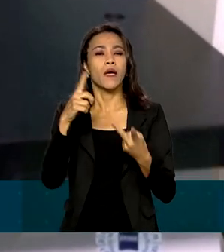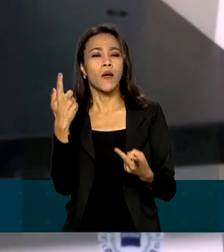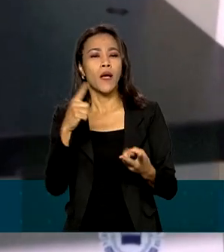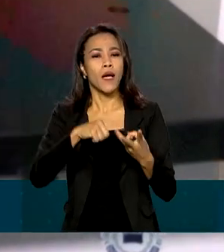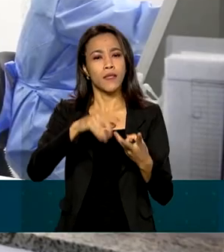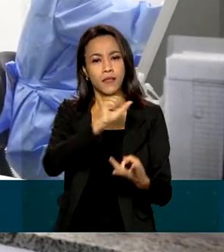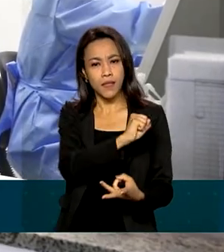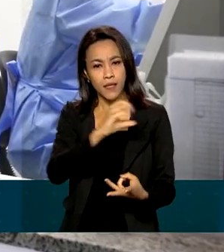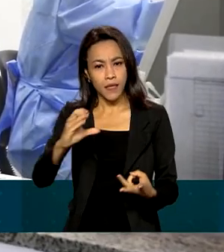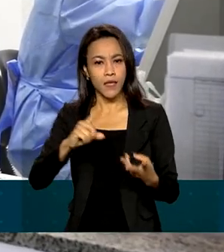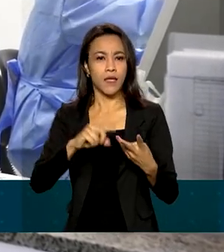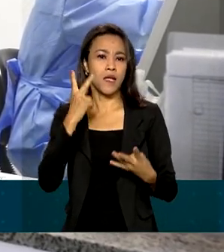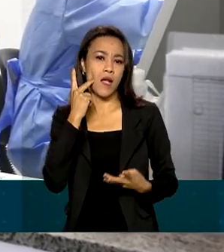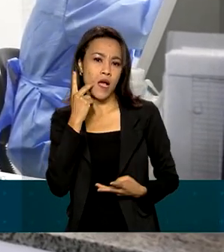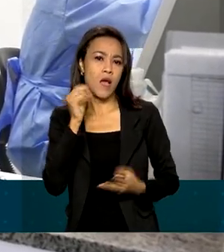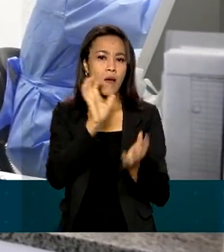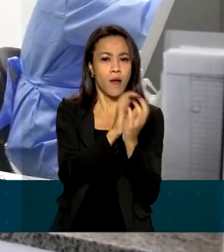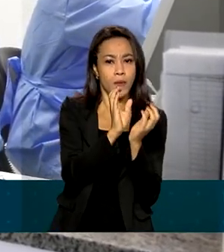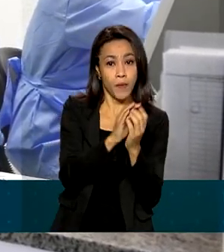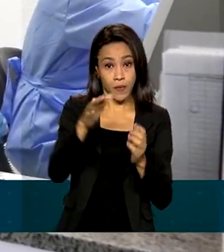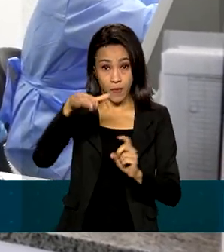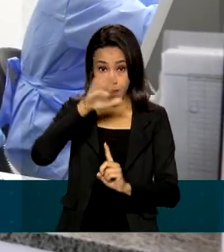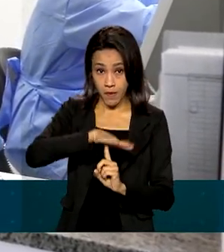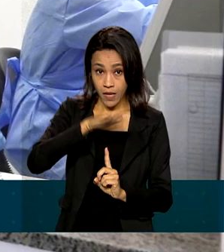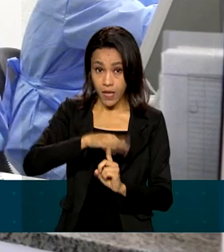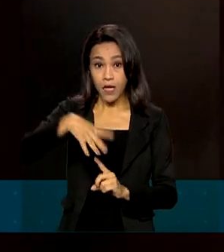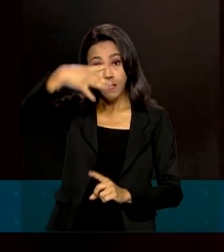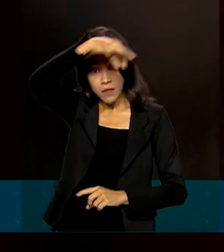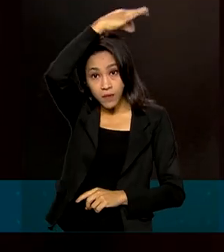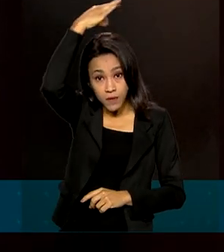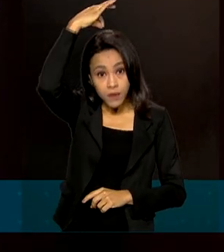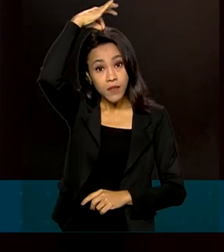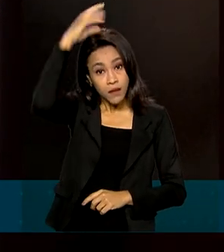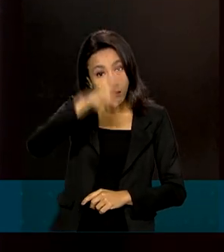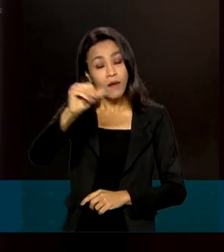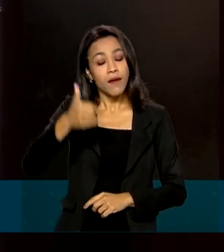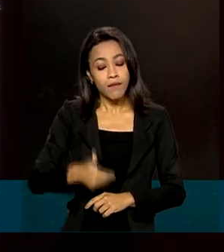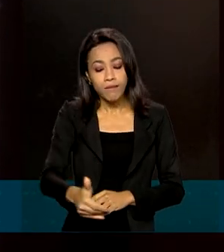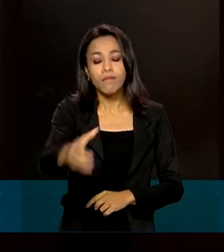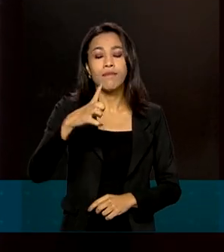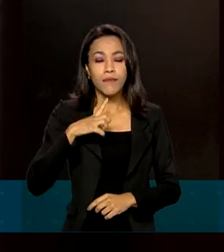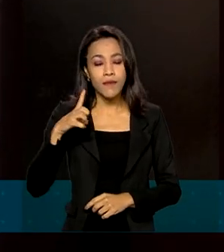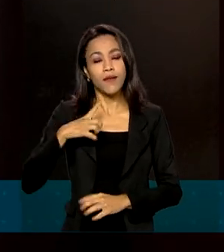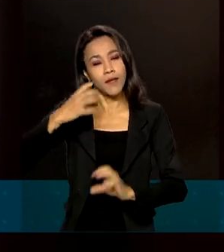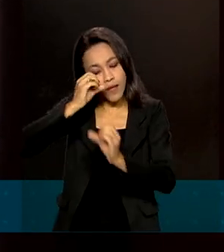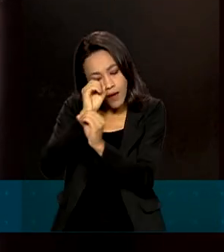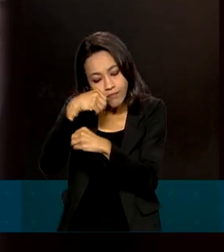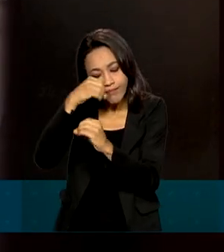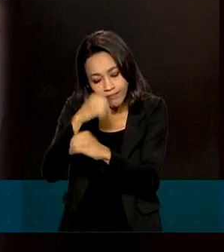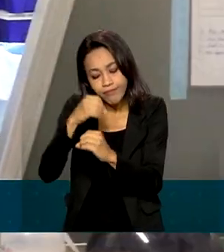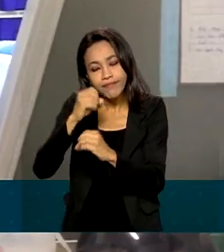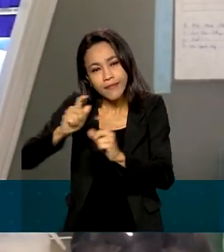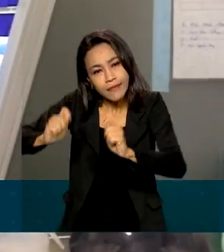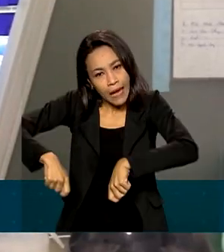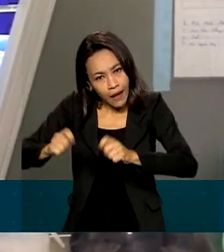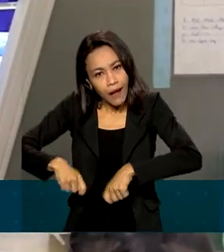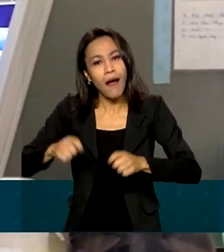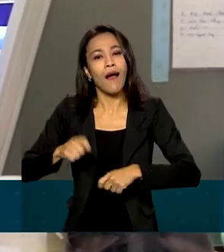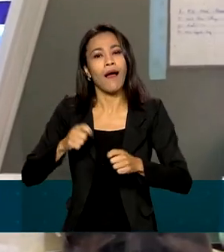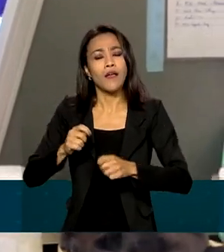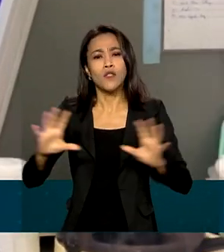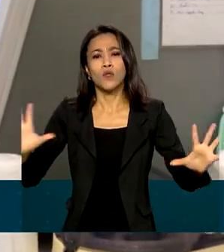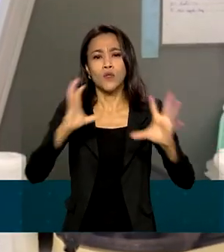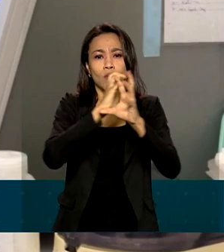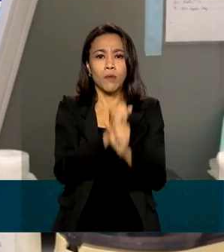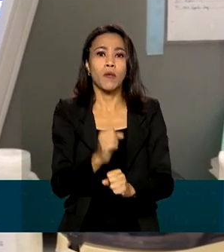Ceará, Pernambuco, Paraná e Espírito Santo vão ter também capacidade para fazer a análise das amostras. Agora são ao todo